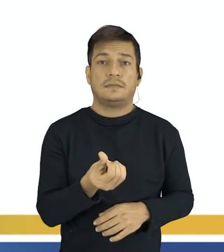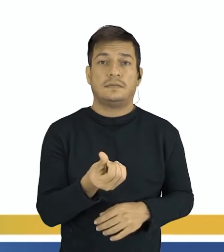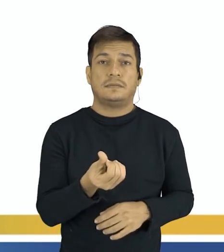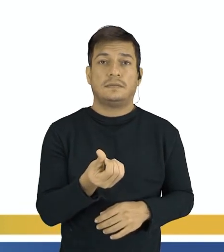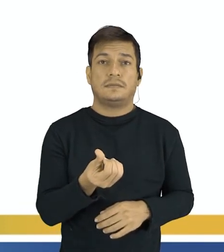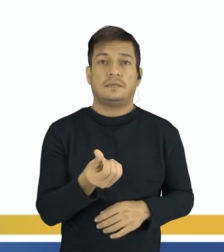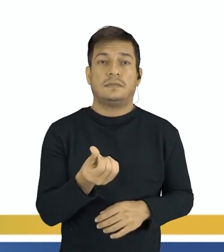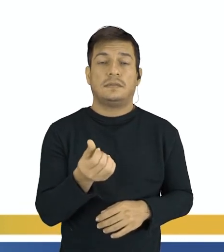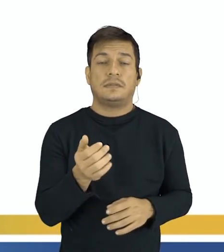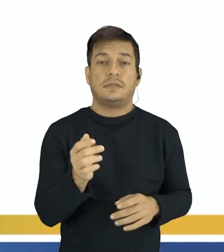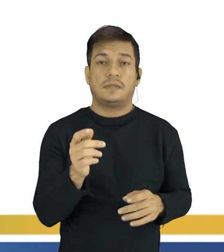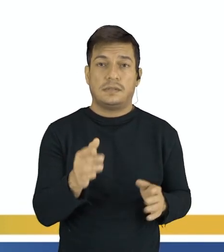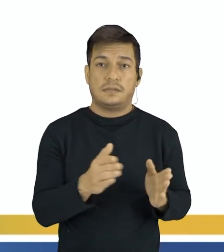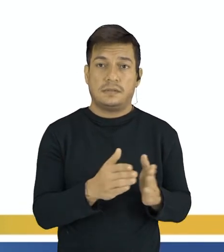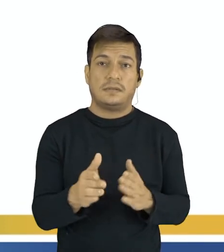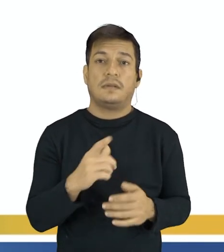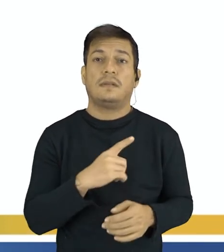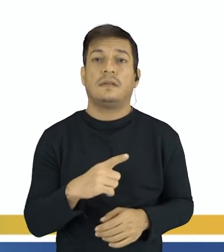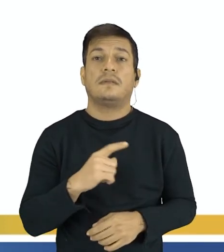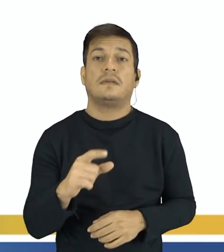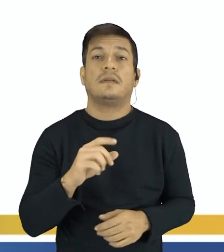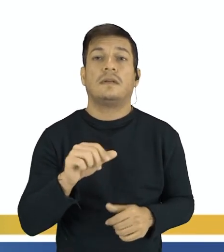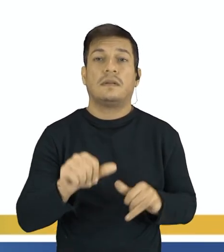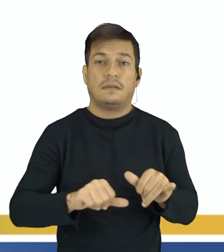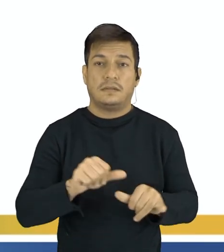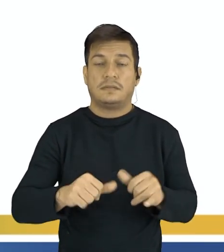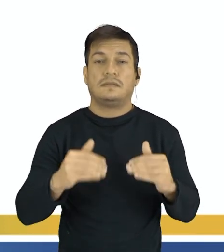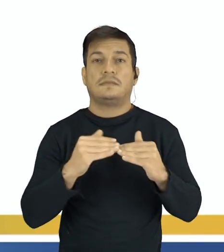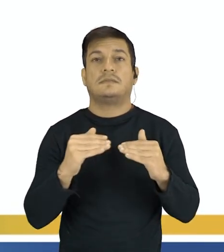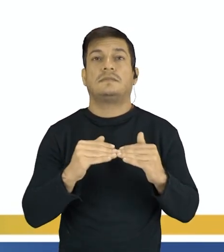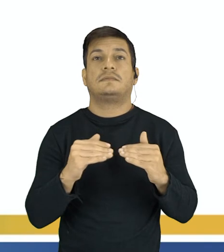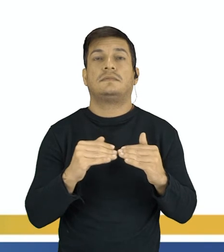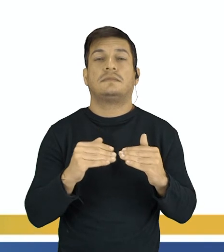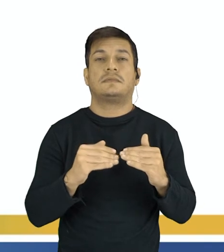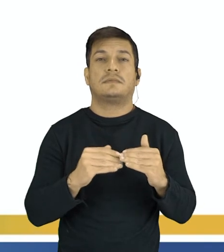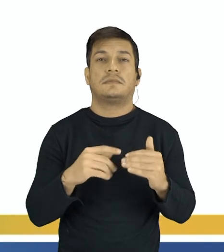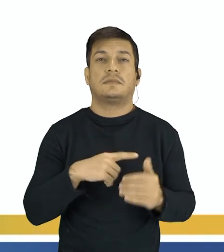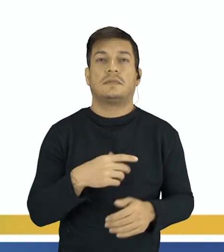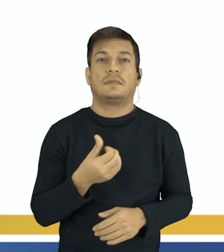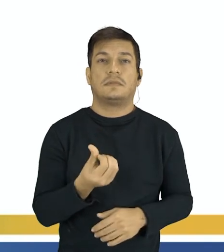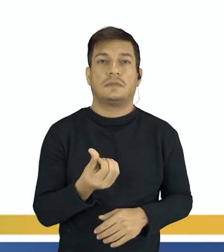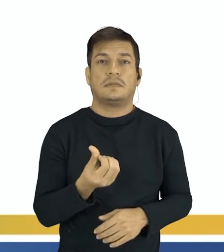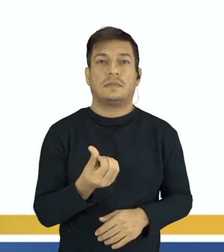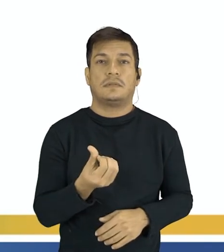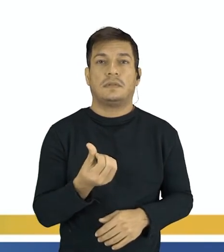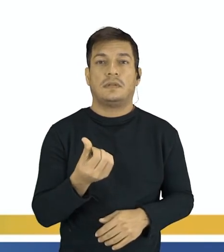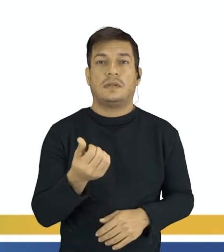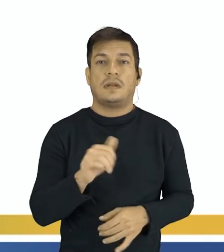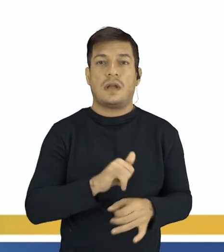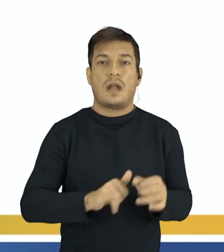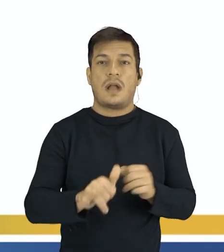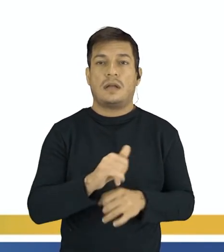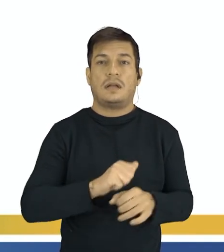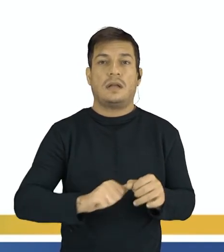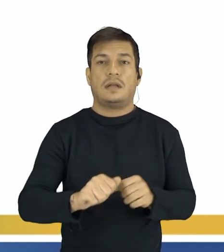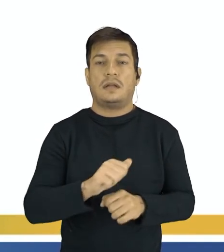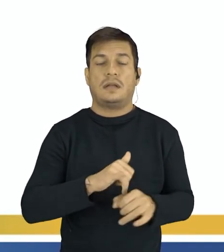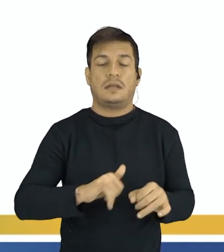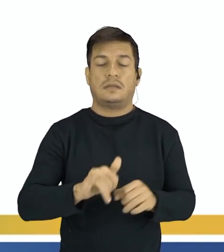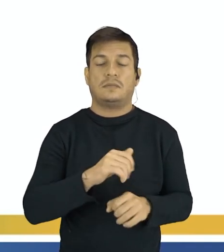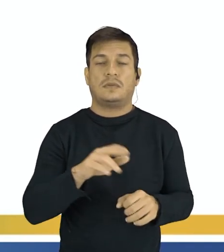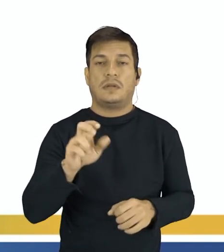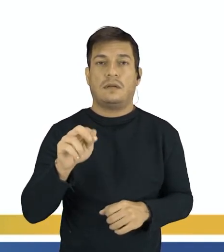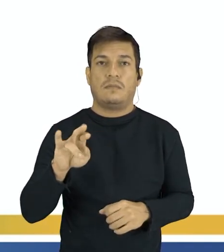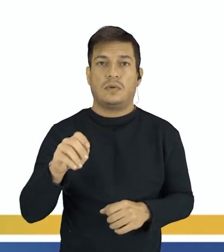A partir daí a gente passa a ter uma reação equilibrada, onde a gente tem 6 átomos de carbono, 12 de